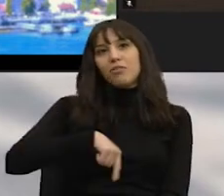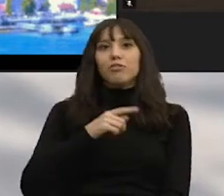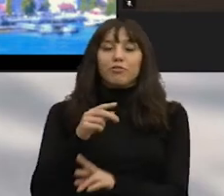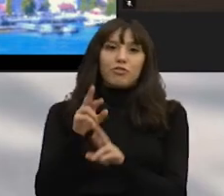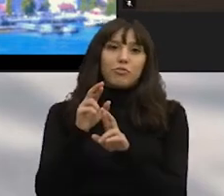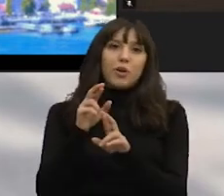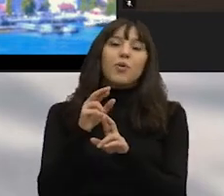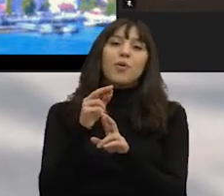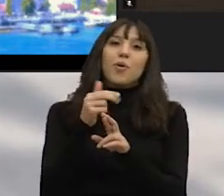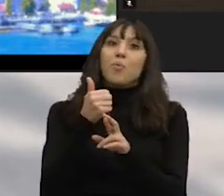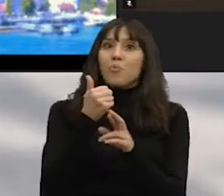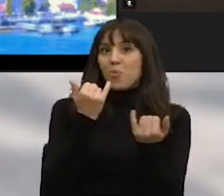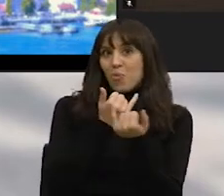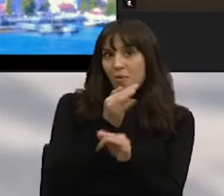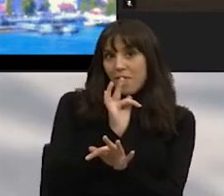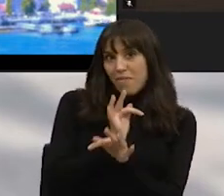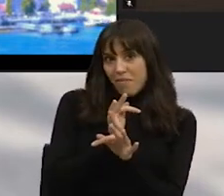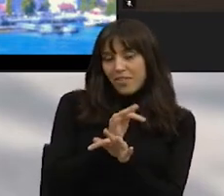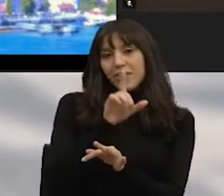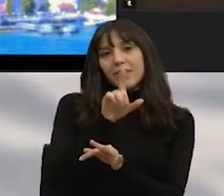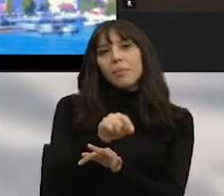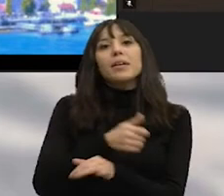de boas festas e de uma melhor cidade que possamos construir.